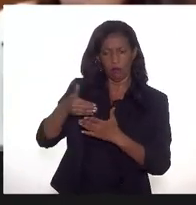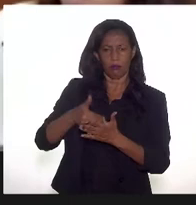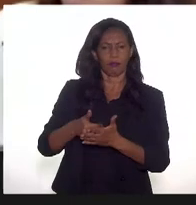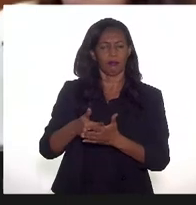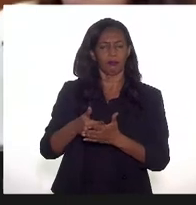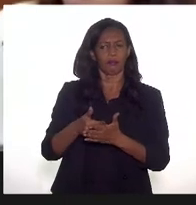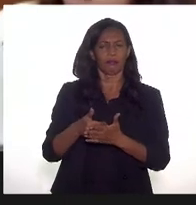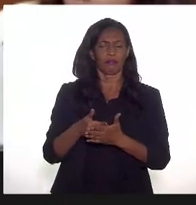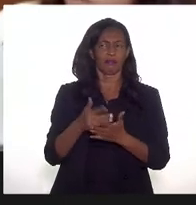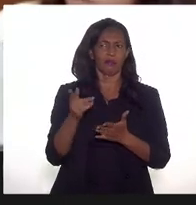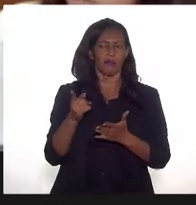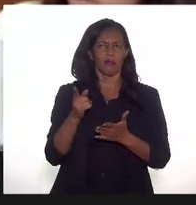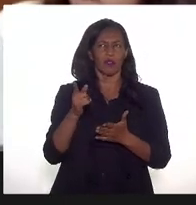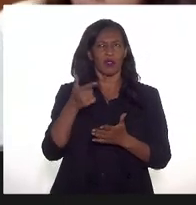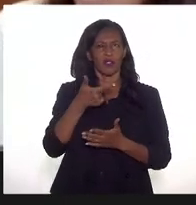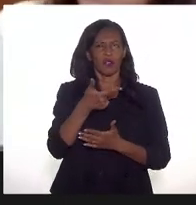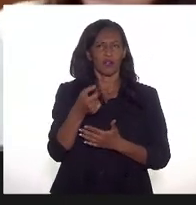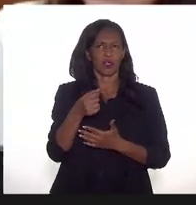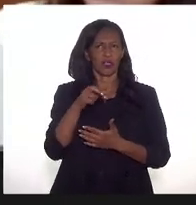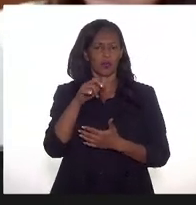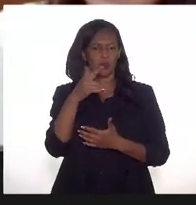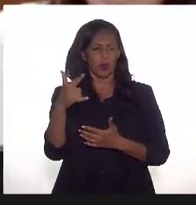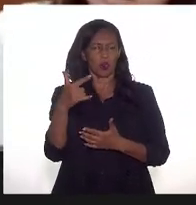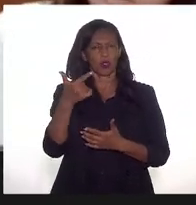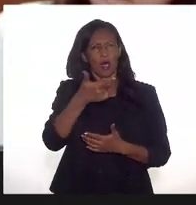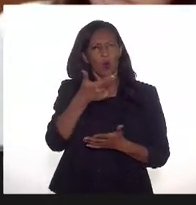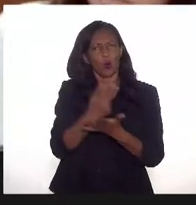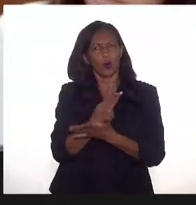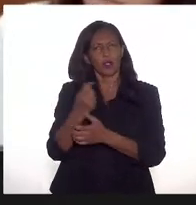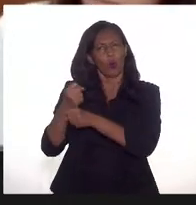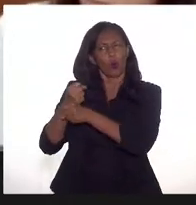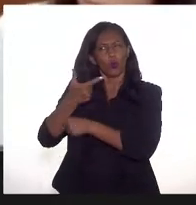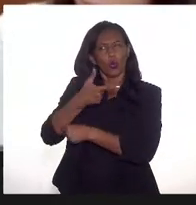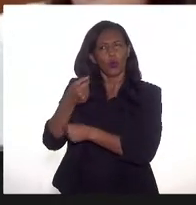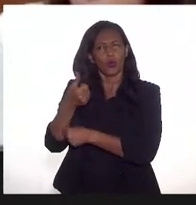recentemente, não porque os 20 milhões isso já é de 2018 ou 2019,